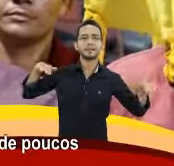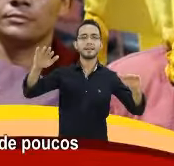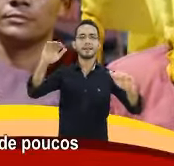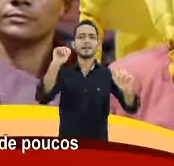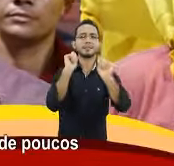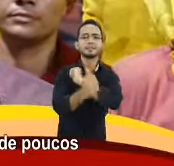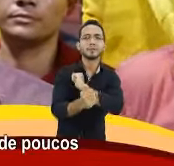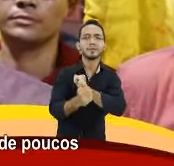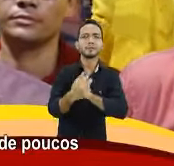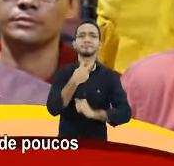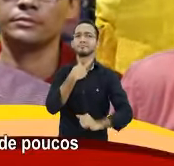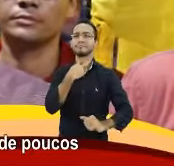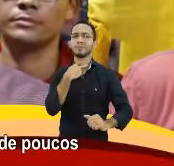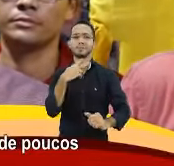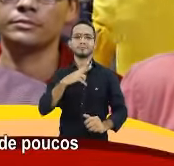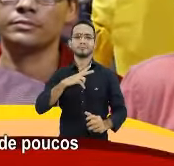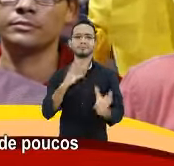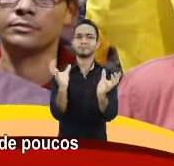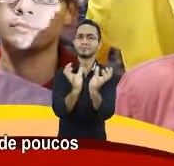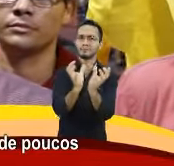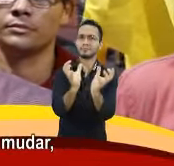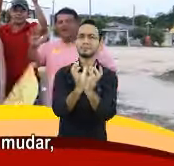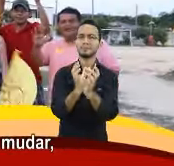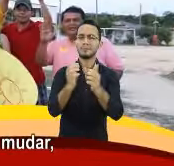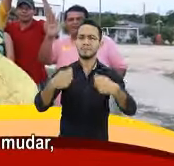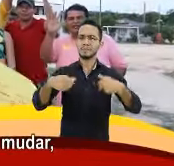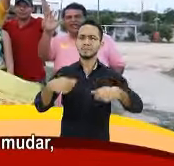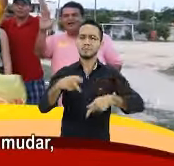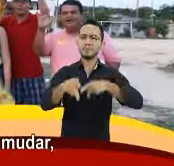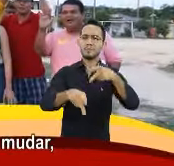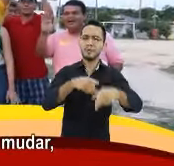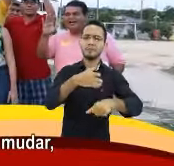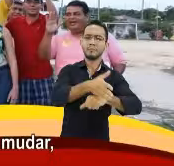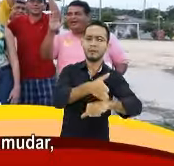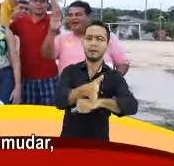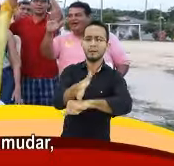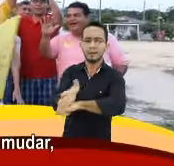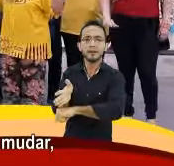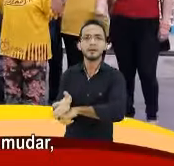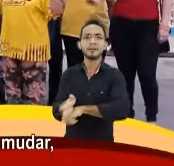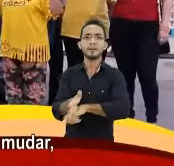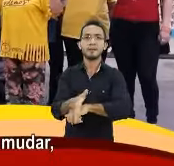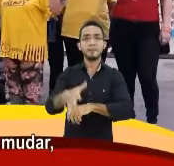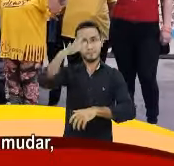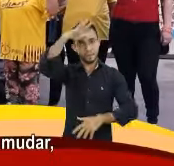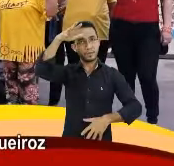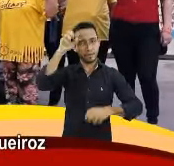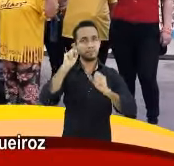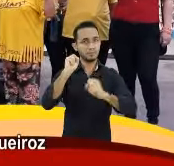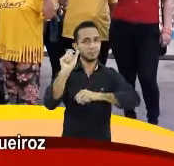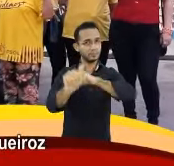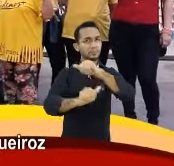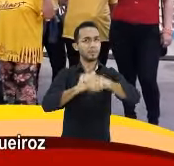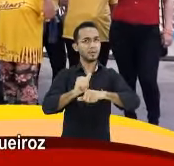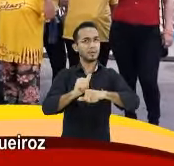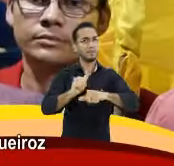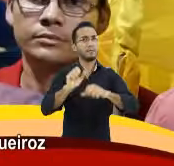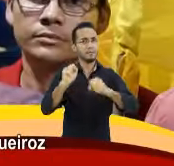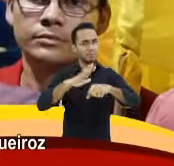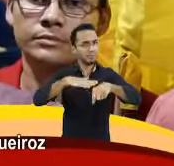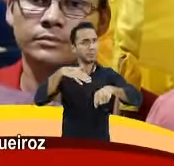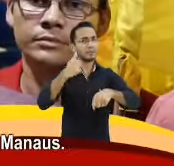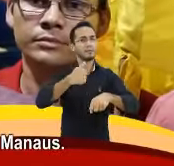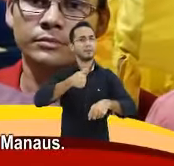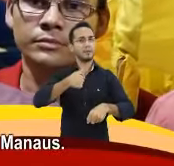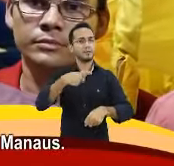Lazer, esporte, não pode ser privilégio de poucos. É para todos da cidade. Manaus pode mudar. Manaus pode ser melhor. Eu